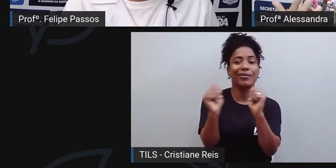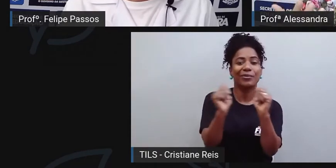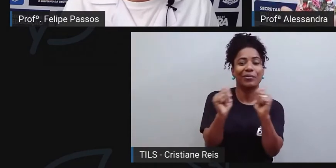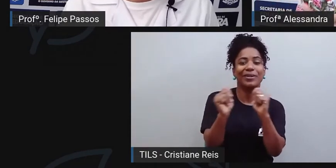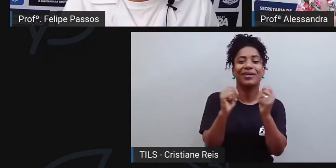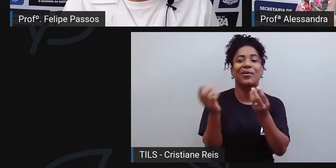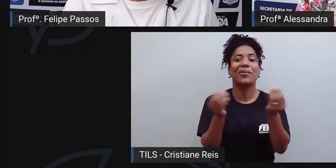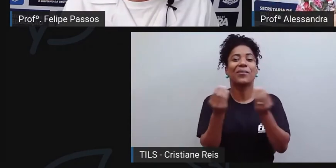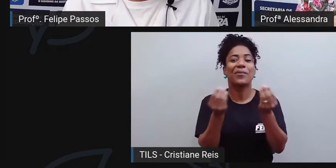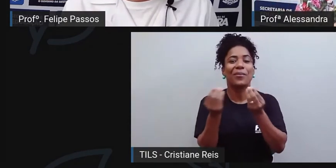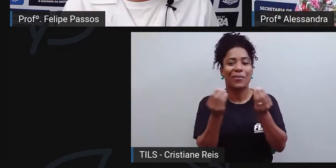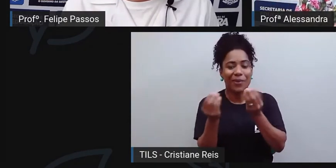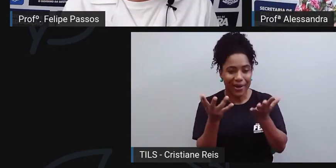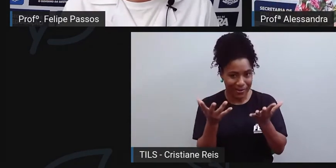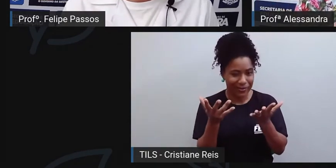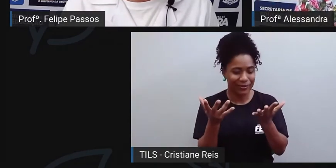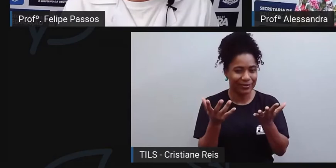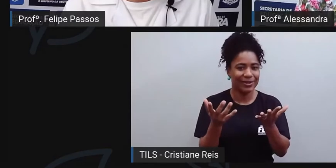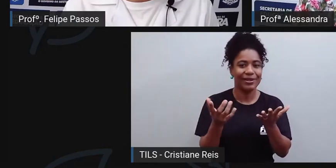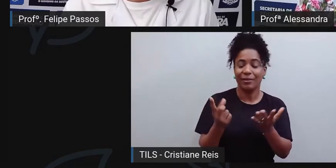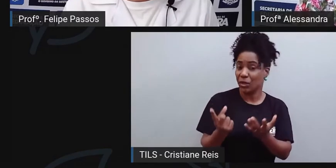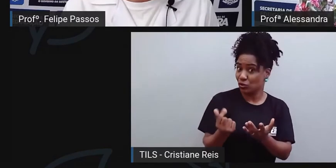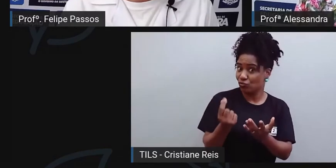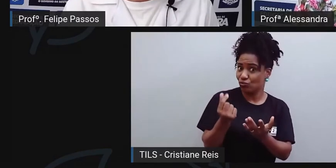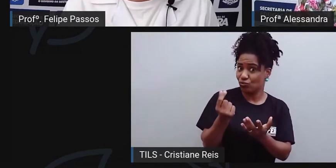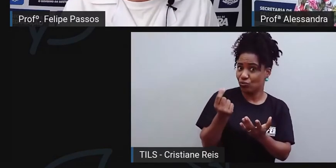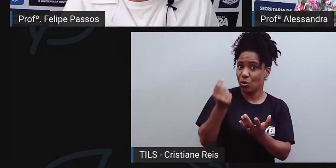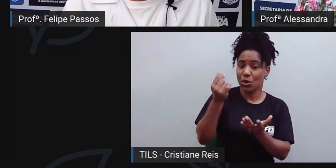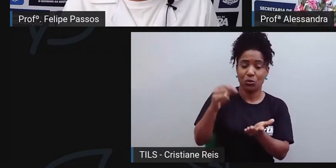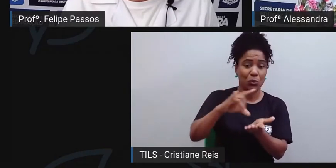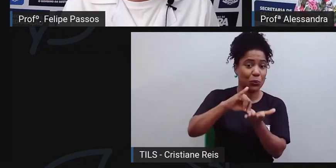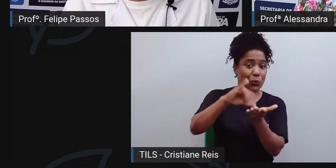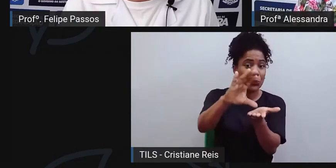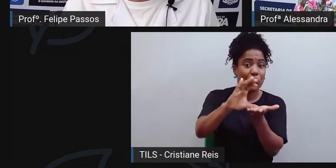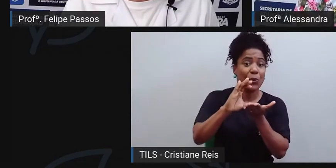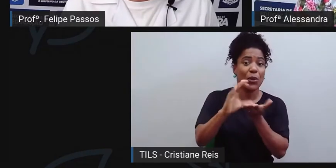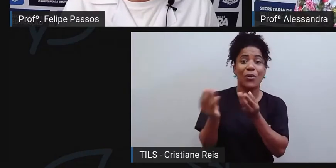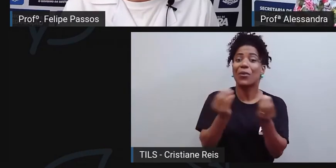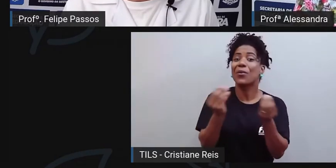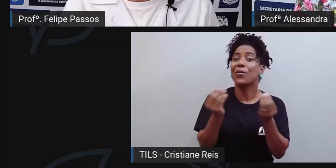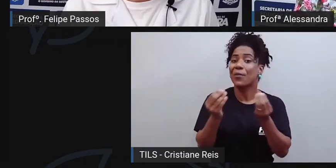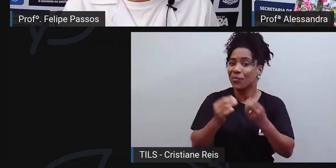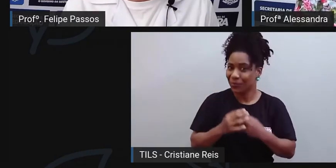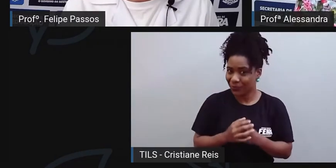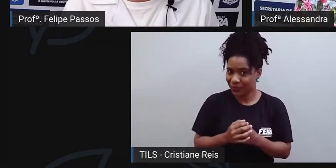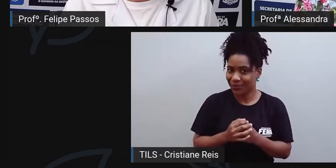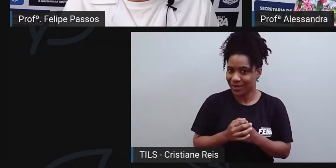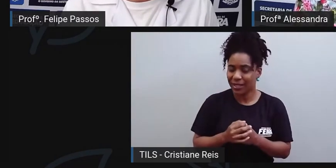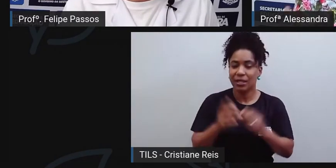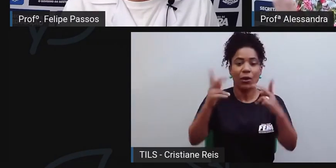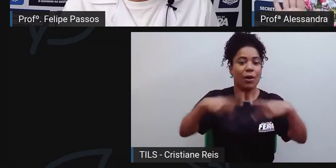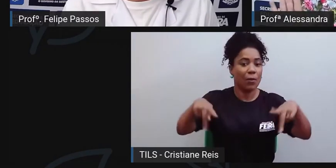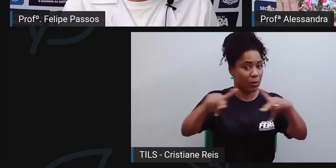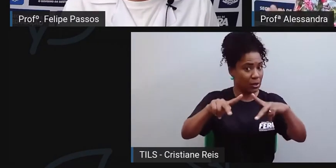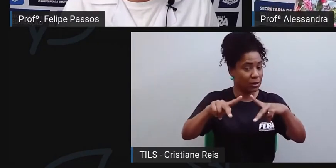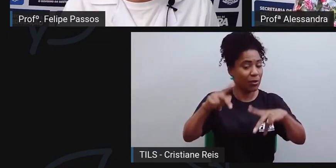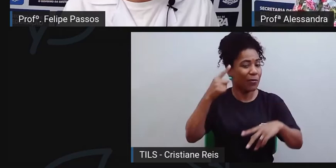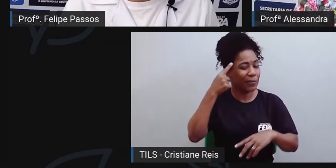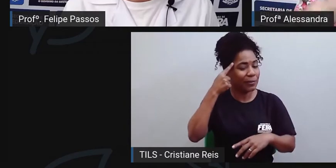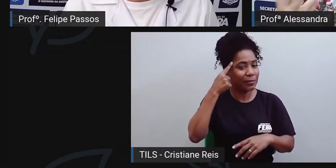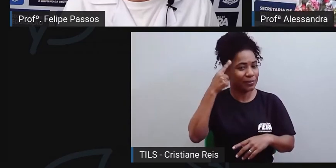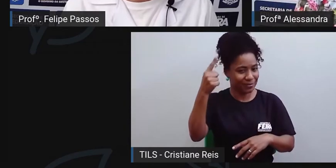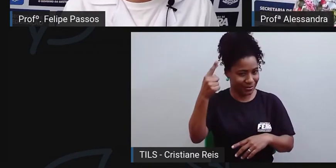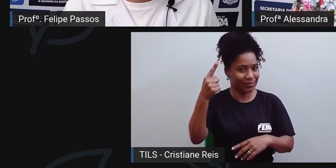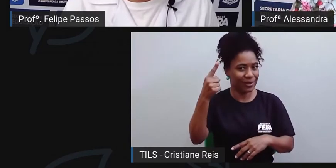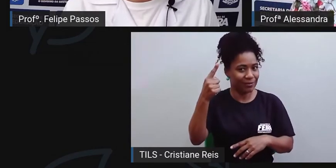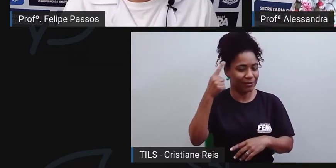valor de circulação de moeda, mas a gente tem a população como um dos elementos. Eu acho que para ficar mais